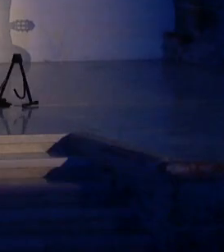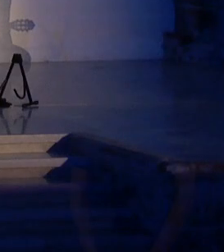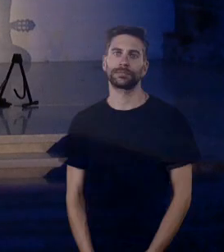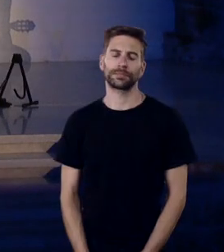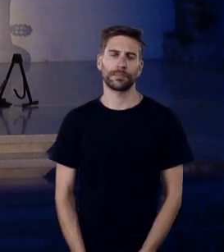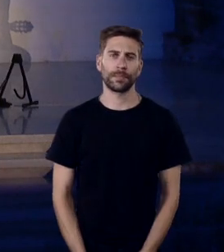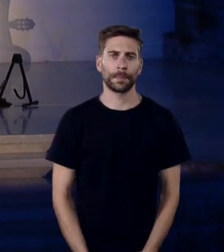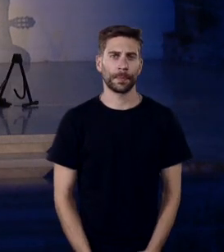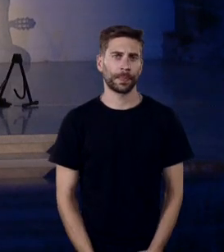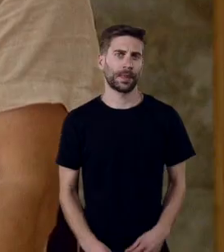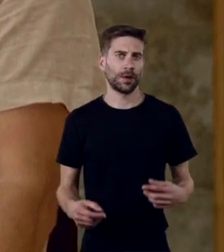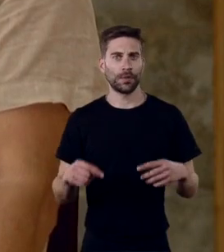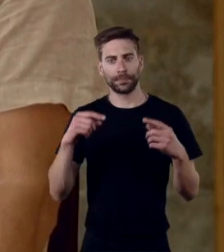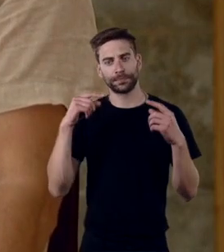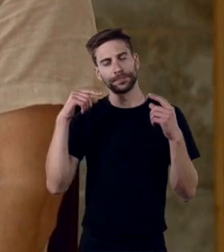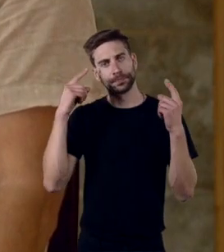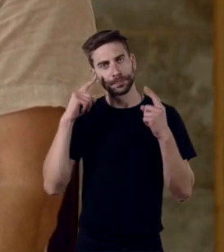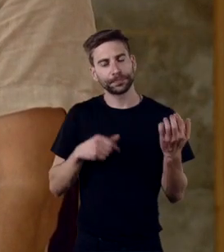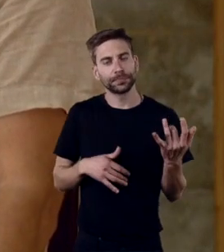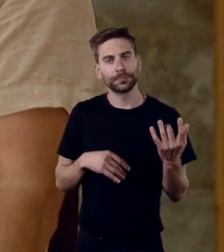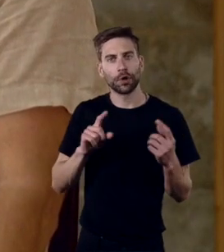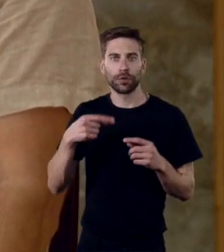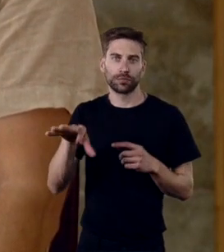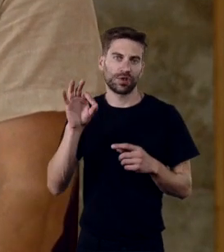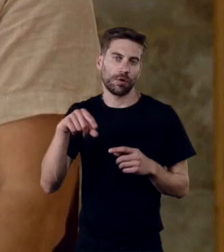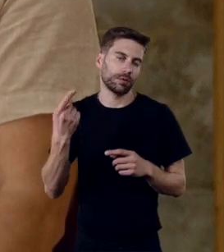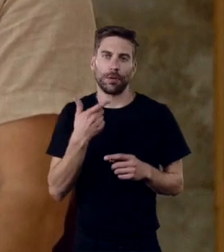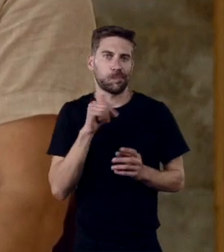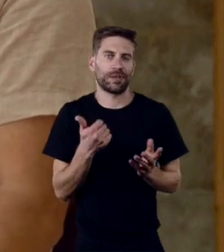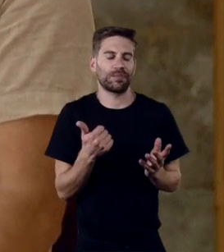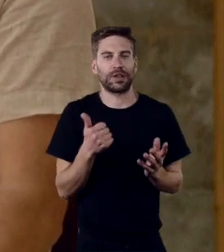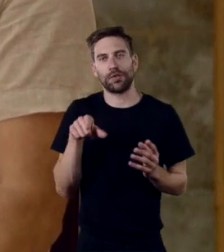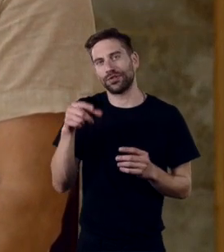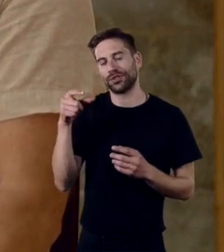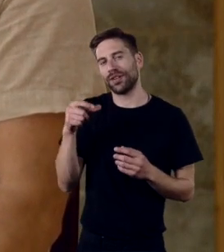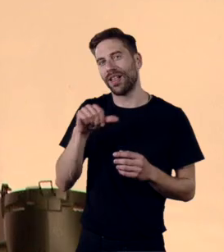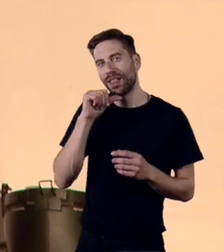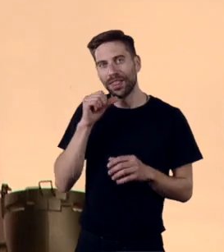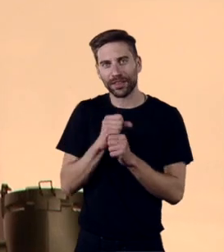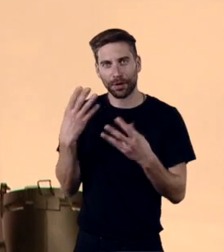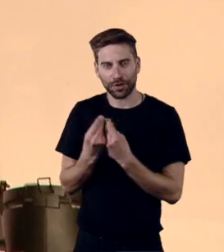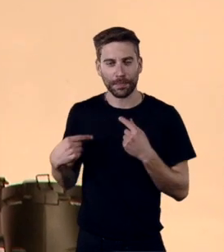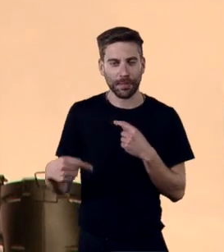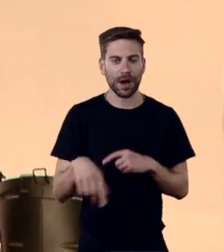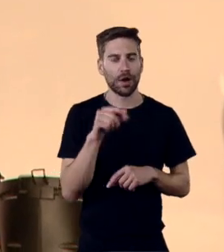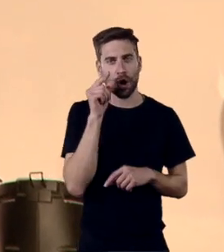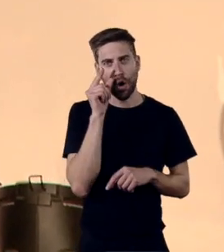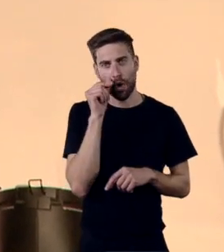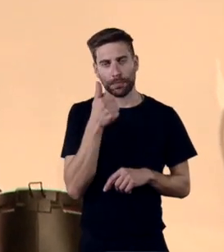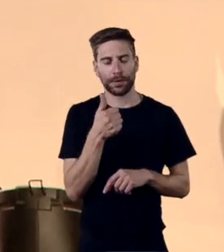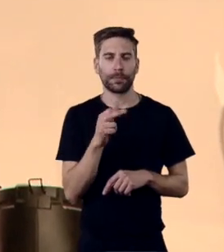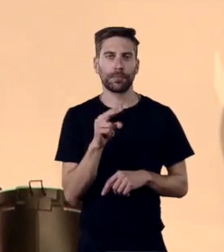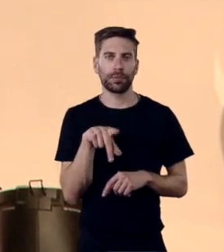Não podia escolher outros músicos senão aqueles com quem trabalho quase diariamente, que é o Bruno Costa, que é para mim um dos melhores